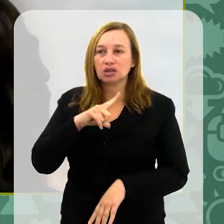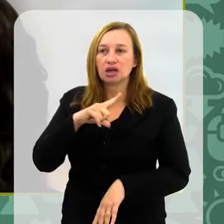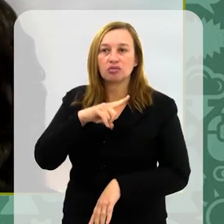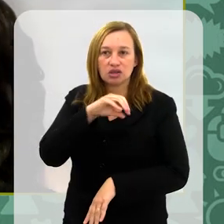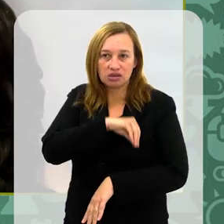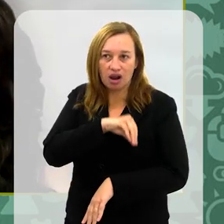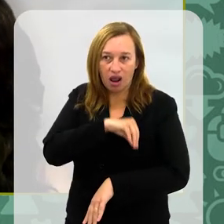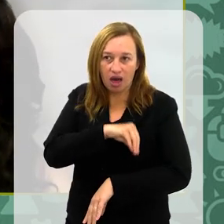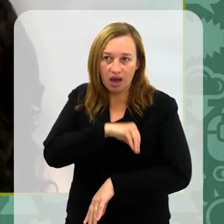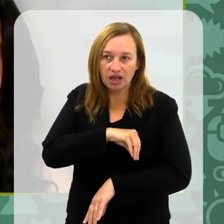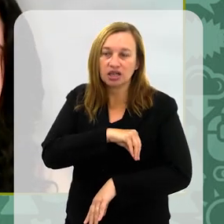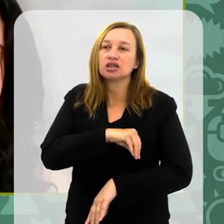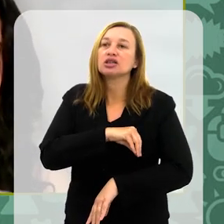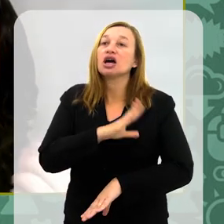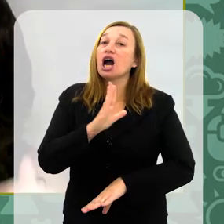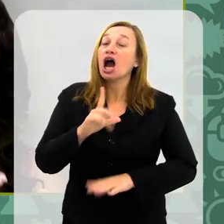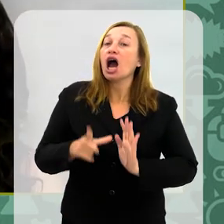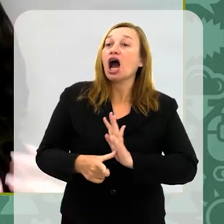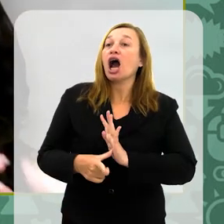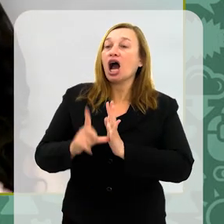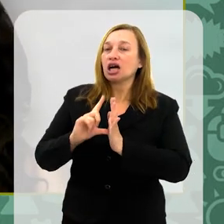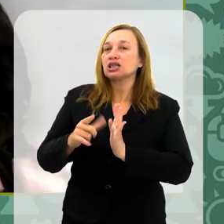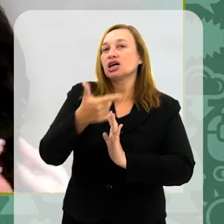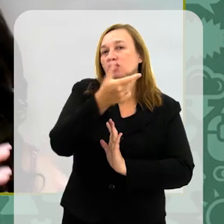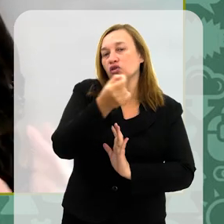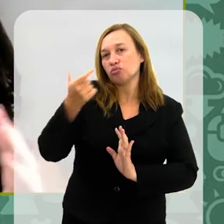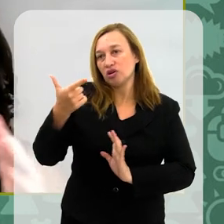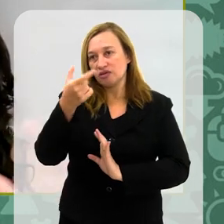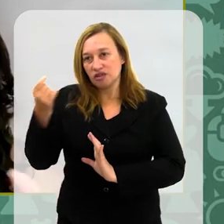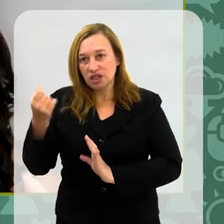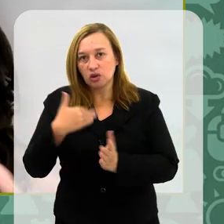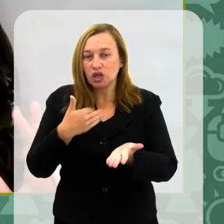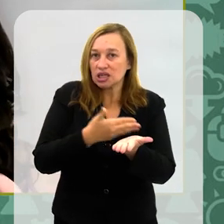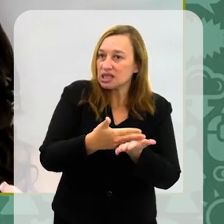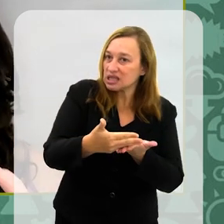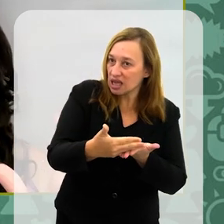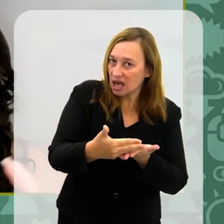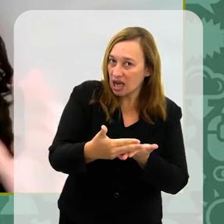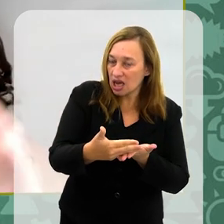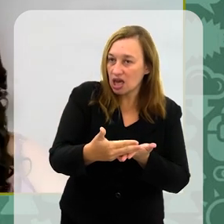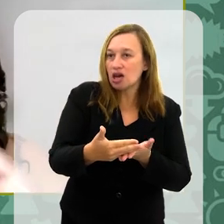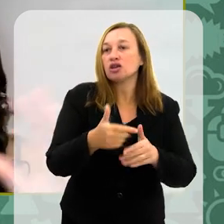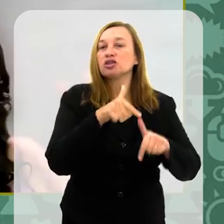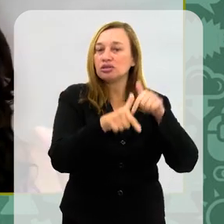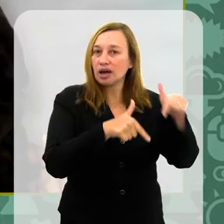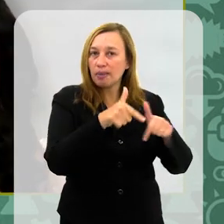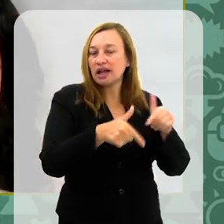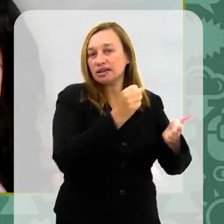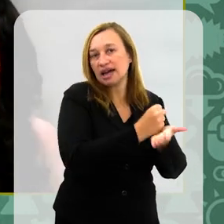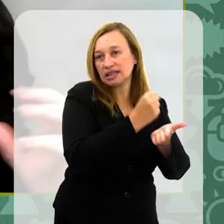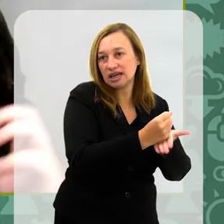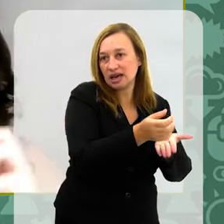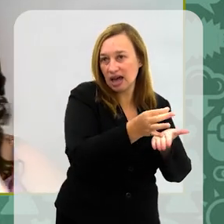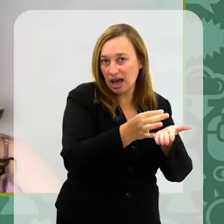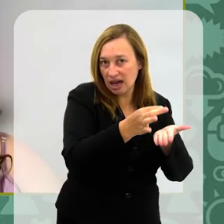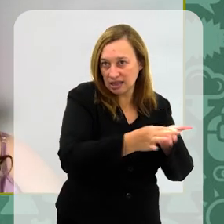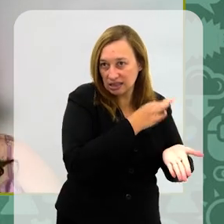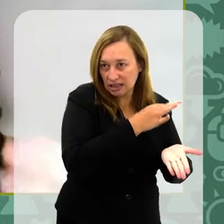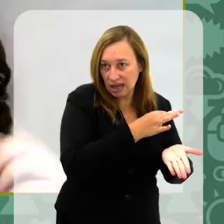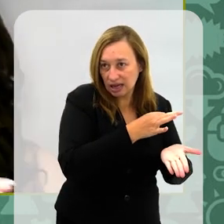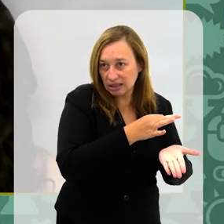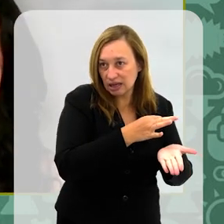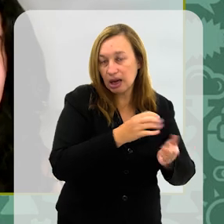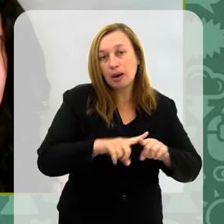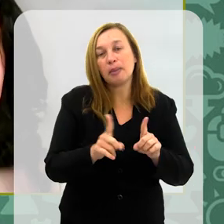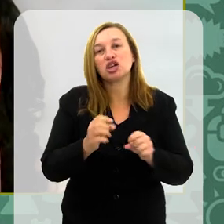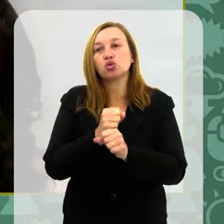renda. Já saí do meu trabalho do CLT, né? Quando eu comecei em 2021, eu fazia essa combinação, né? De trabalhar no CLT e na MISTV.